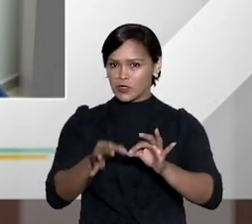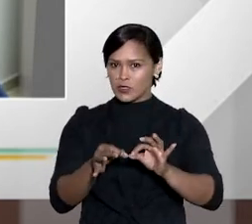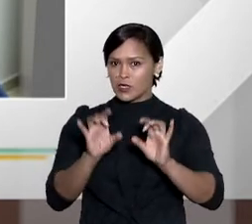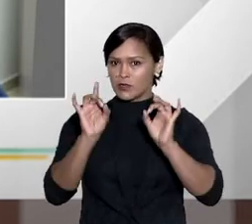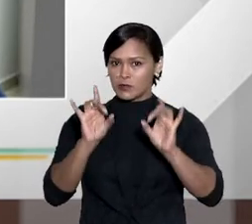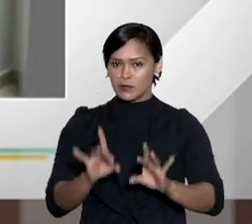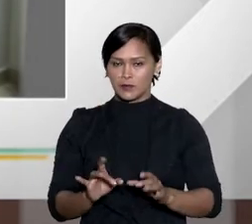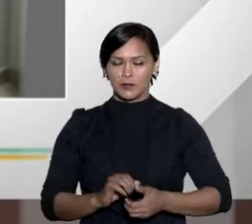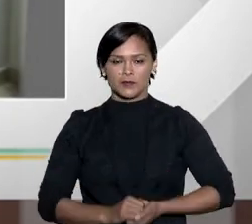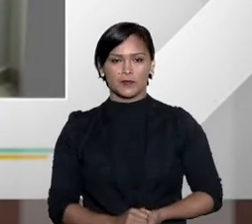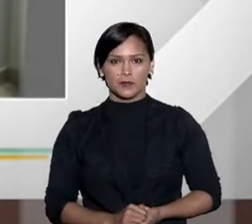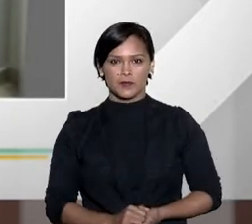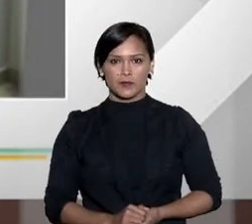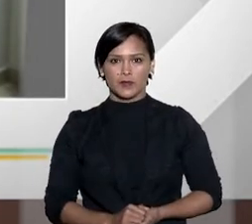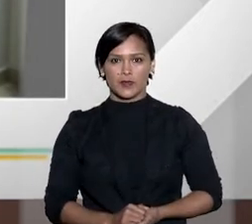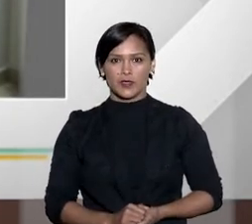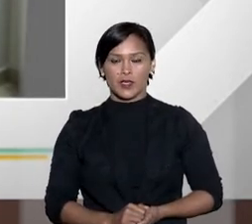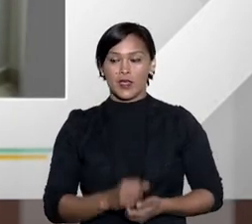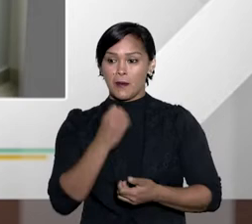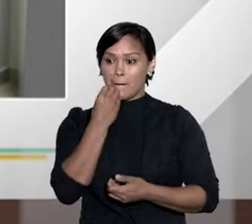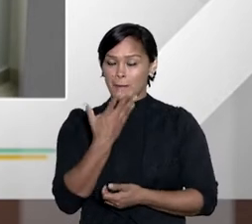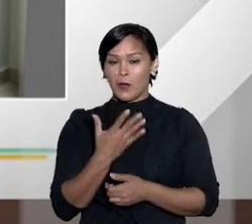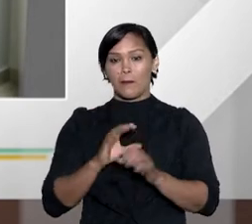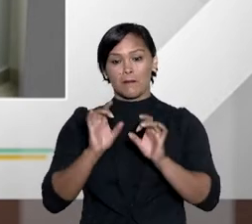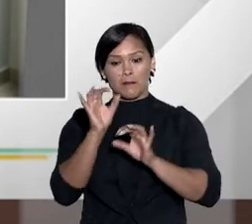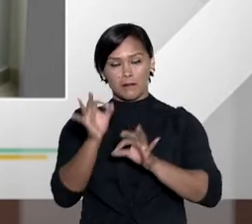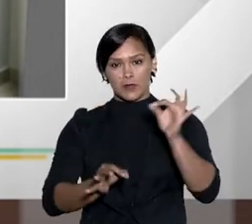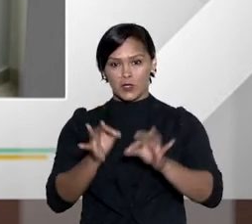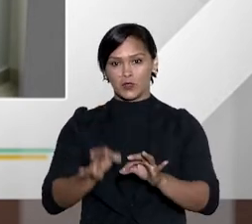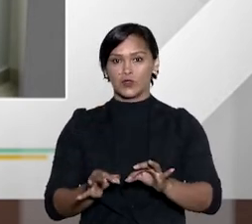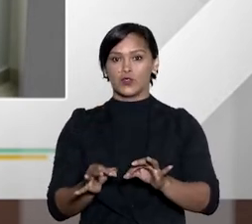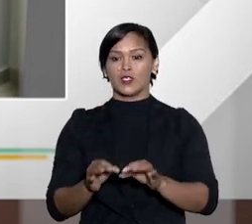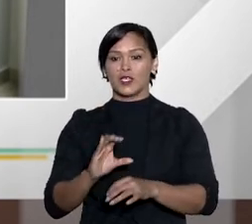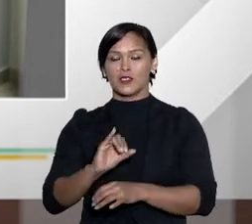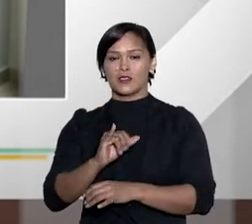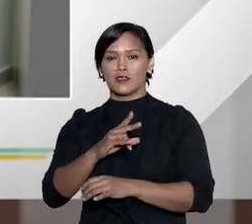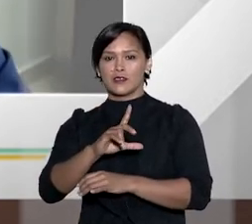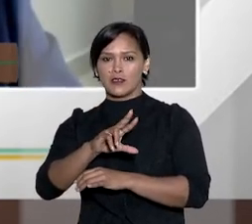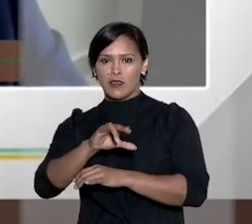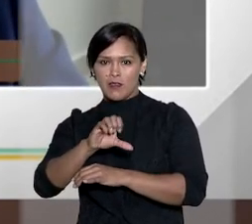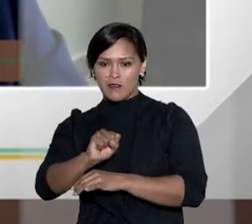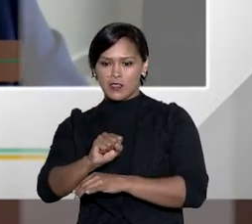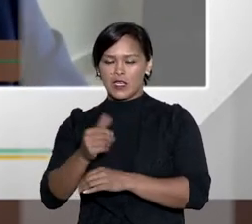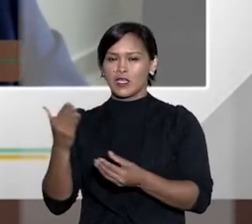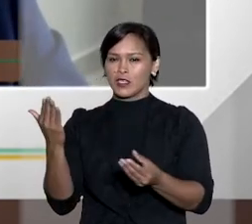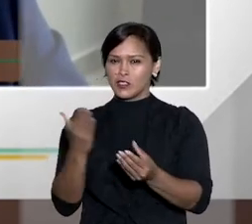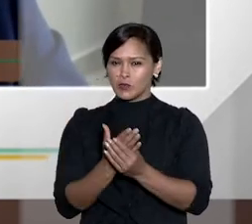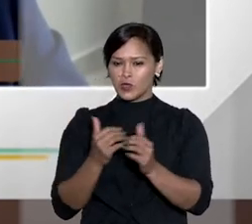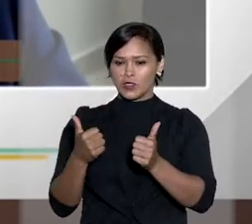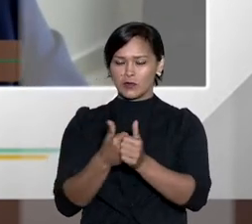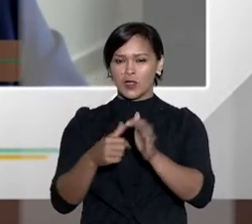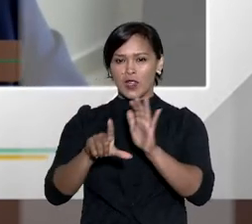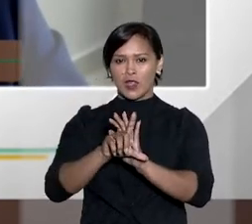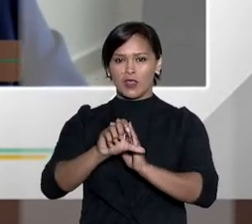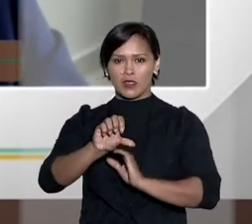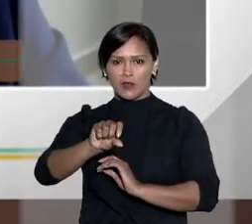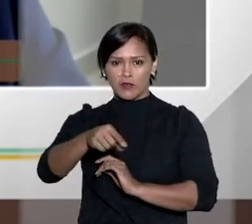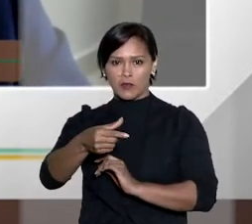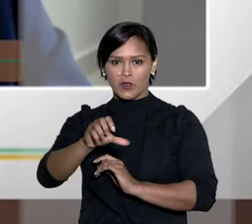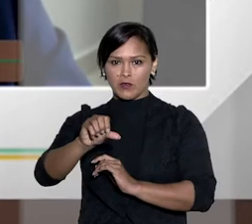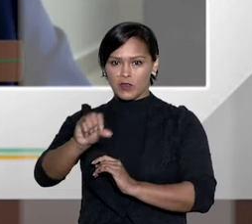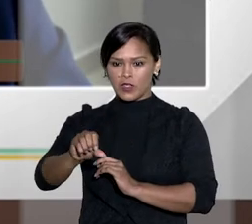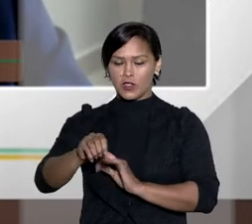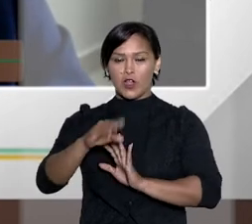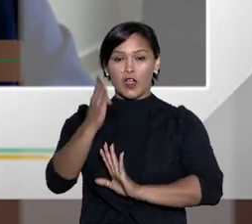Fátima, pelos juizados especiais cíveis, aqueles processos regidos pela lei 9.099, a vedação expressa,